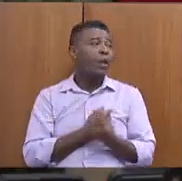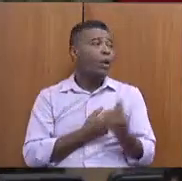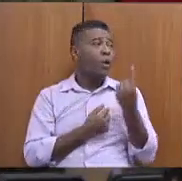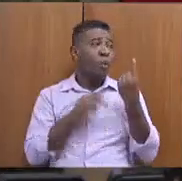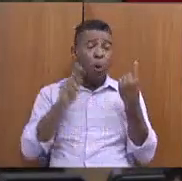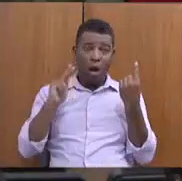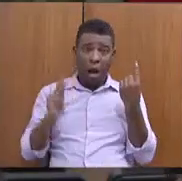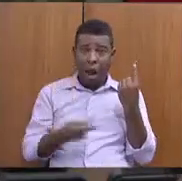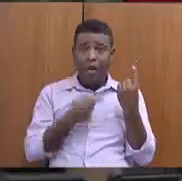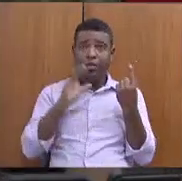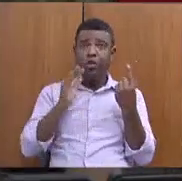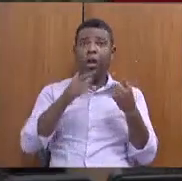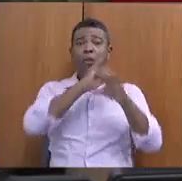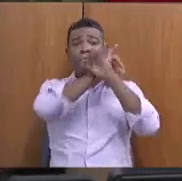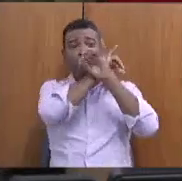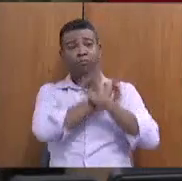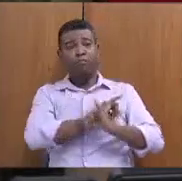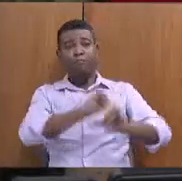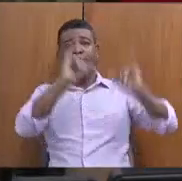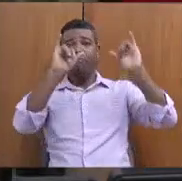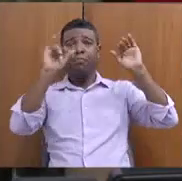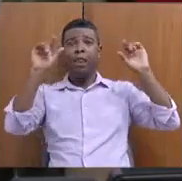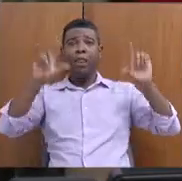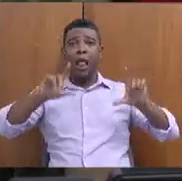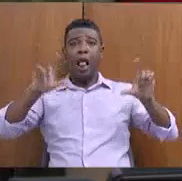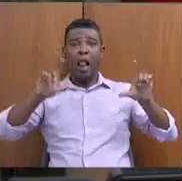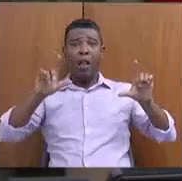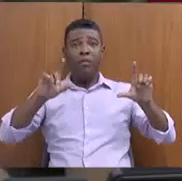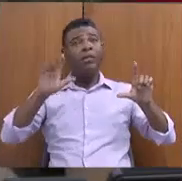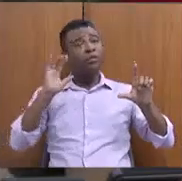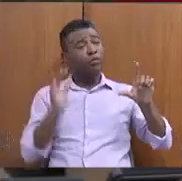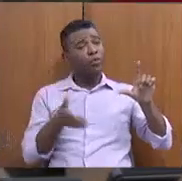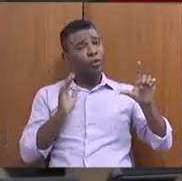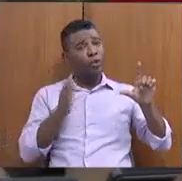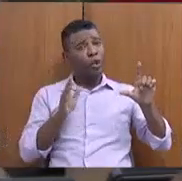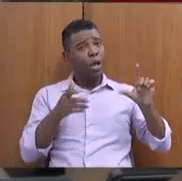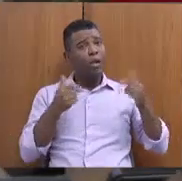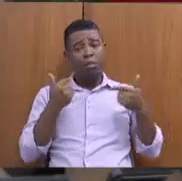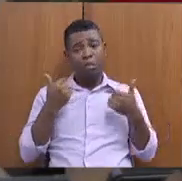e ele também não tinha acompanhamento social.